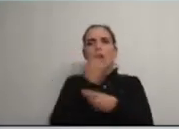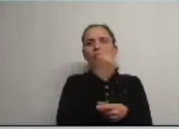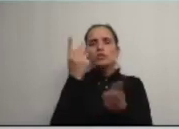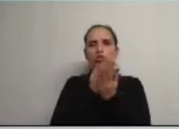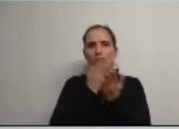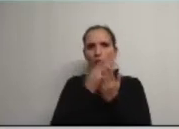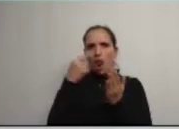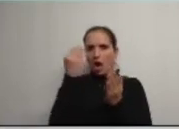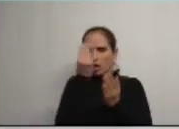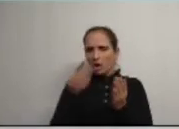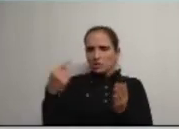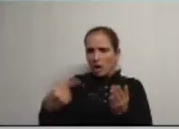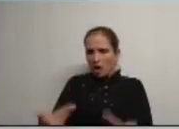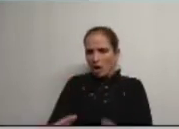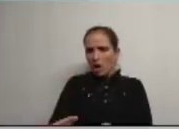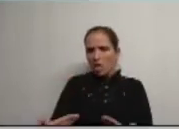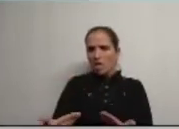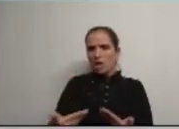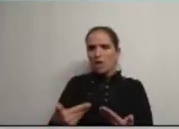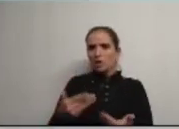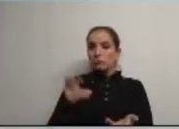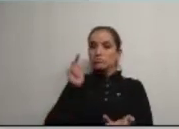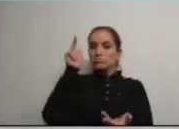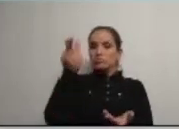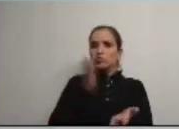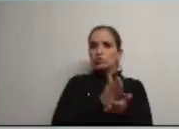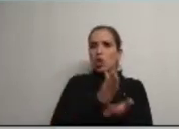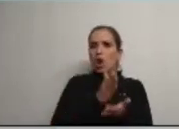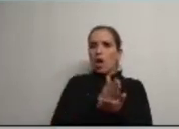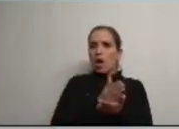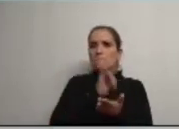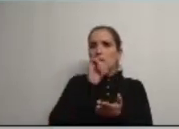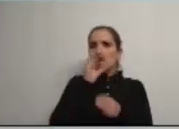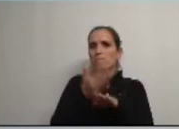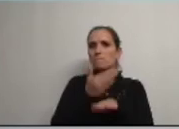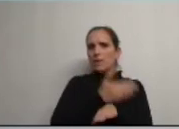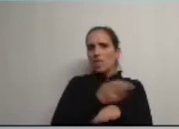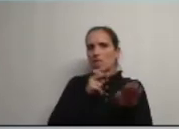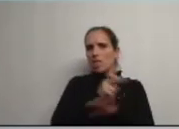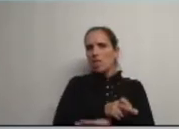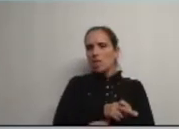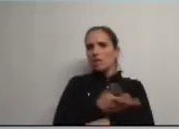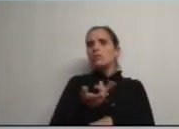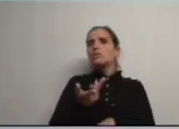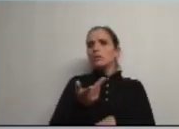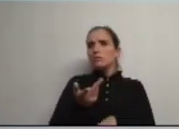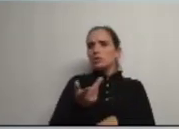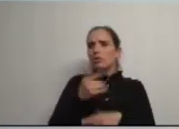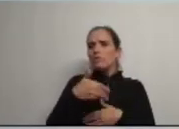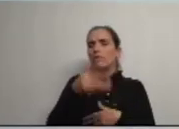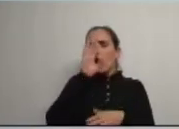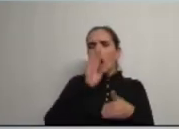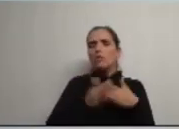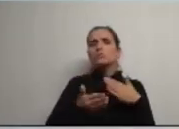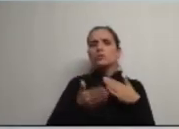há crianças ainda hoje Sr. Presidente que chegam às escolas sem o pré-escolar Sr. Presidente o que é que vai acontecer